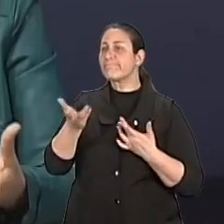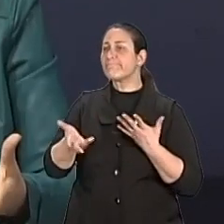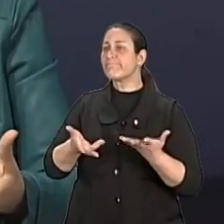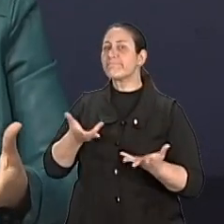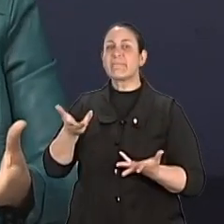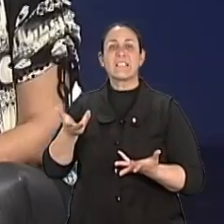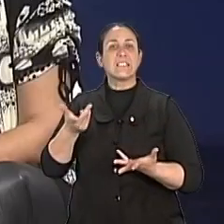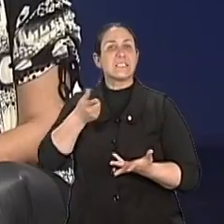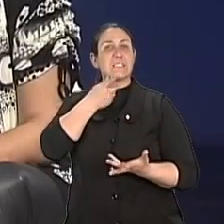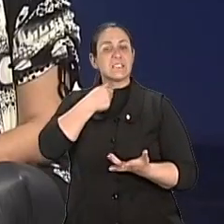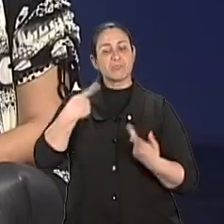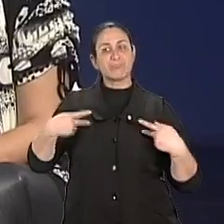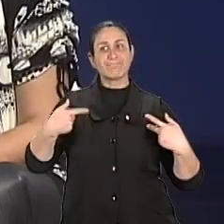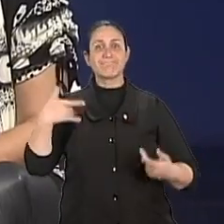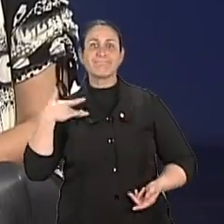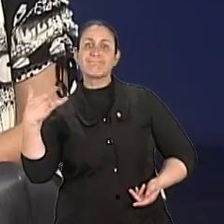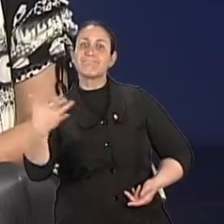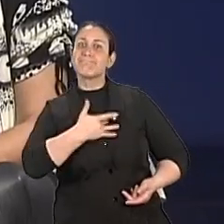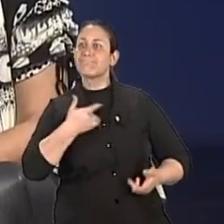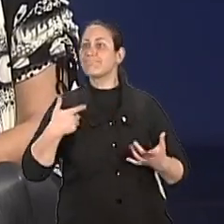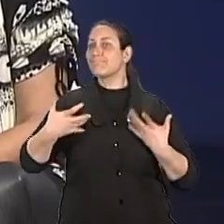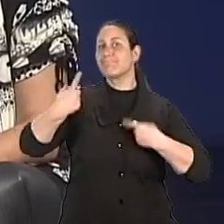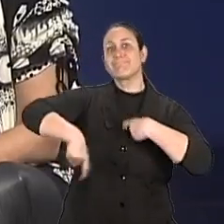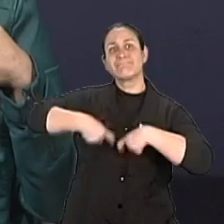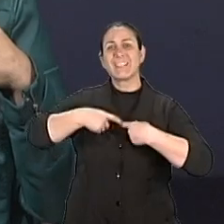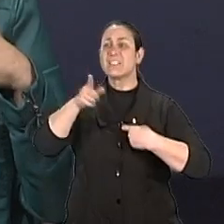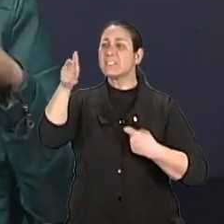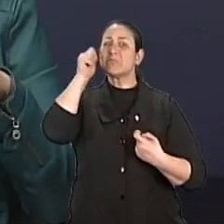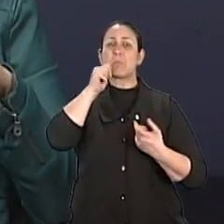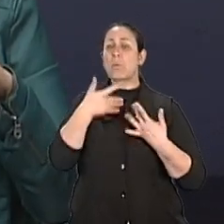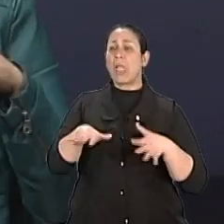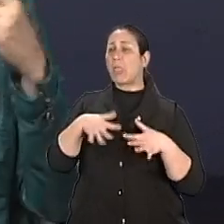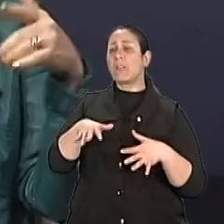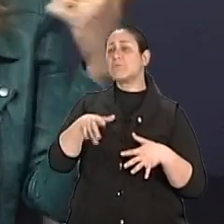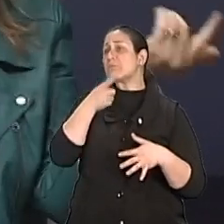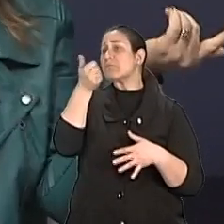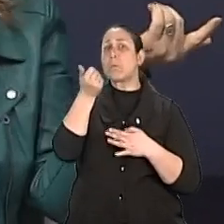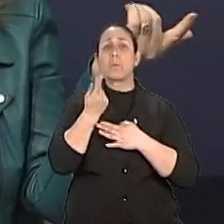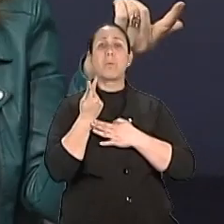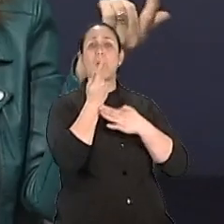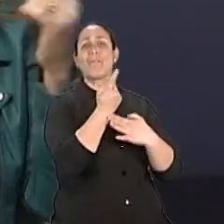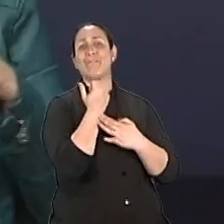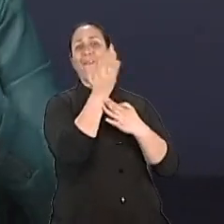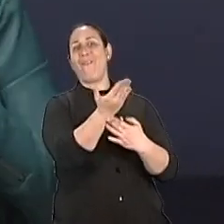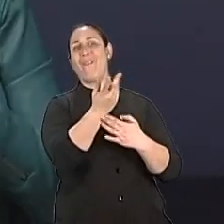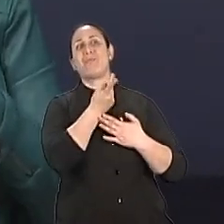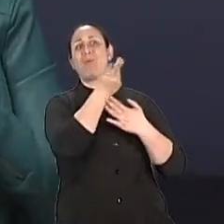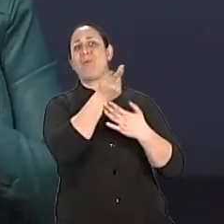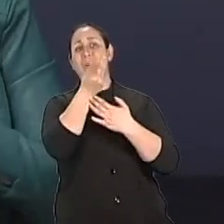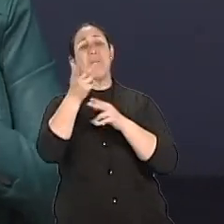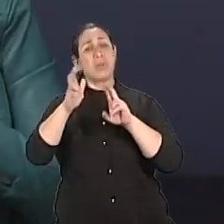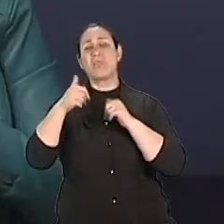casamento. Ah, ok. O que que estão se identificando muitas vezes, né? Isso também está sendo um motivo para